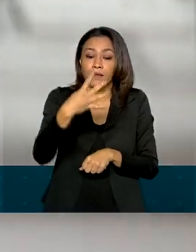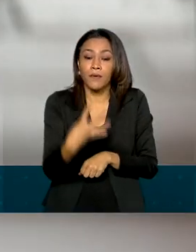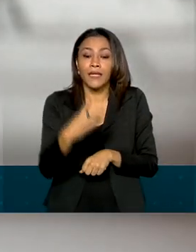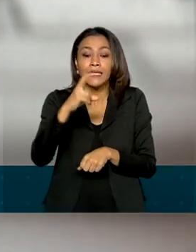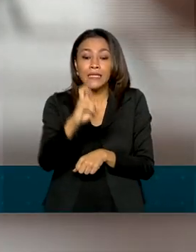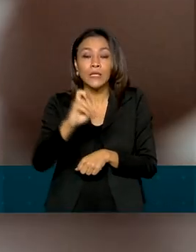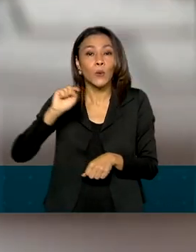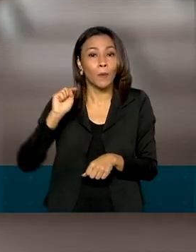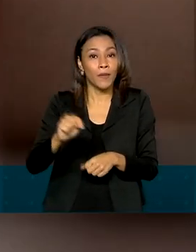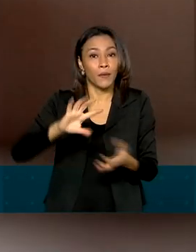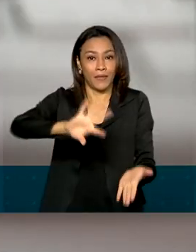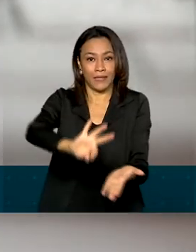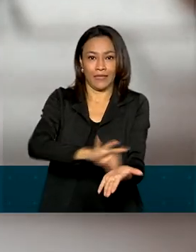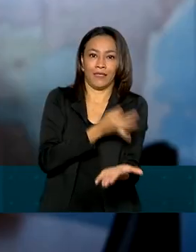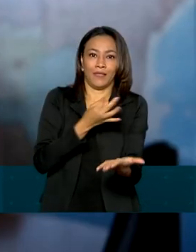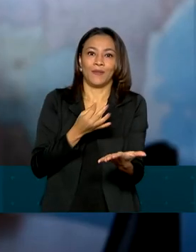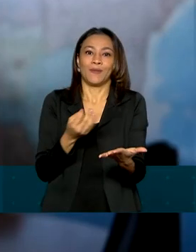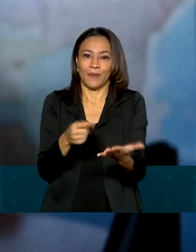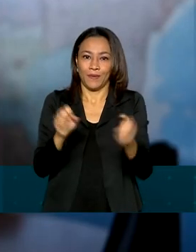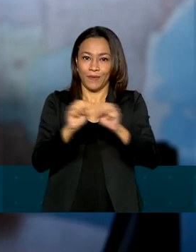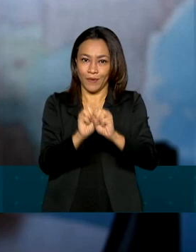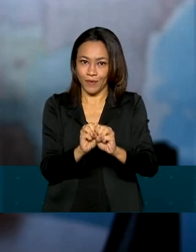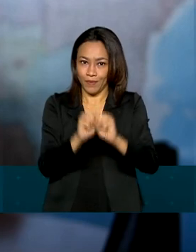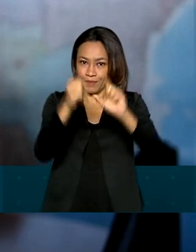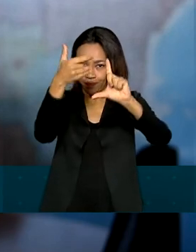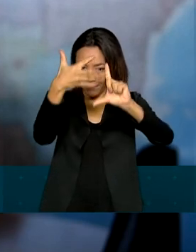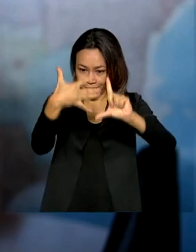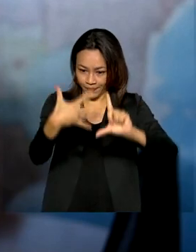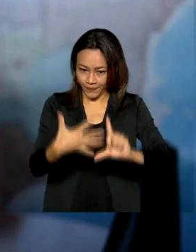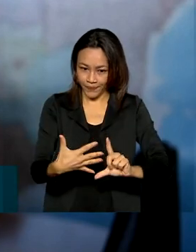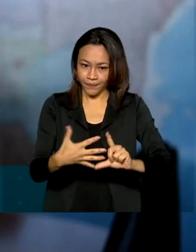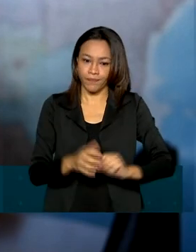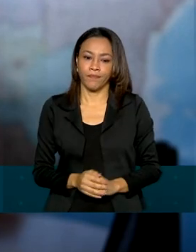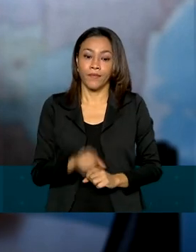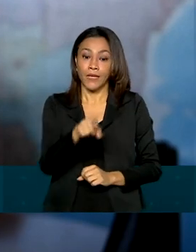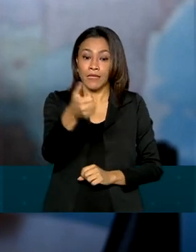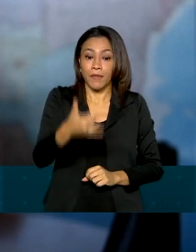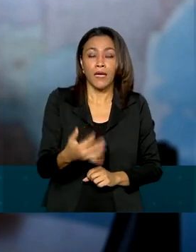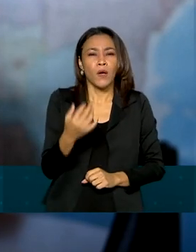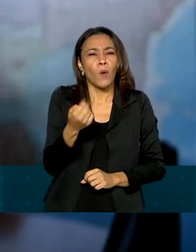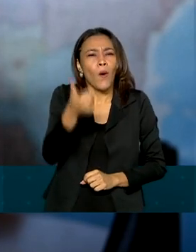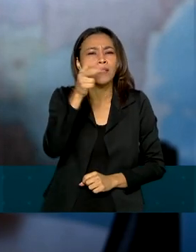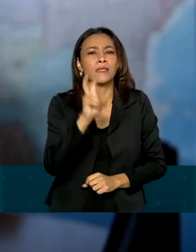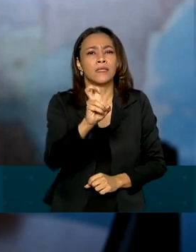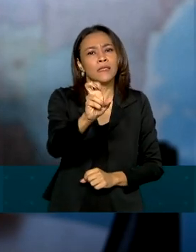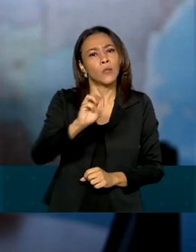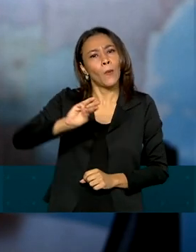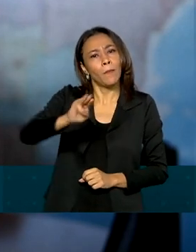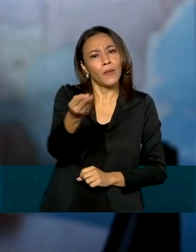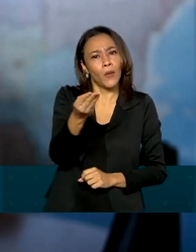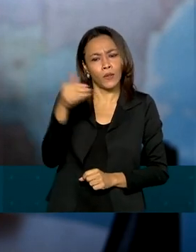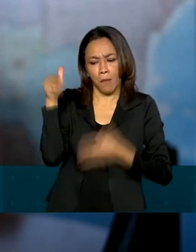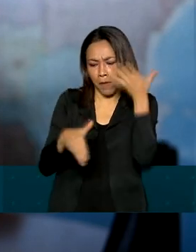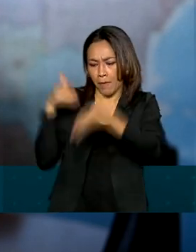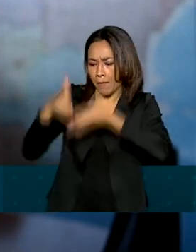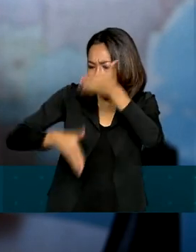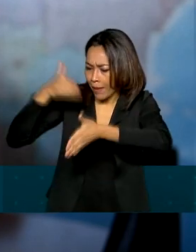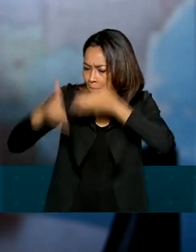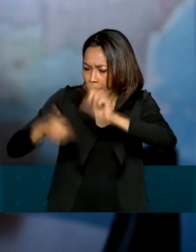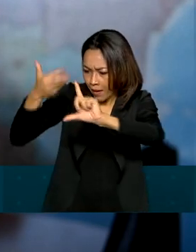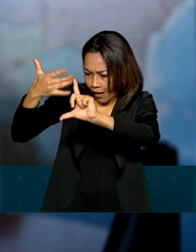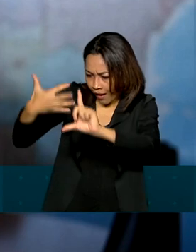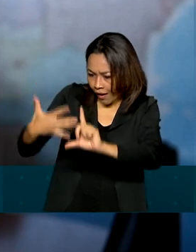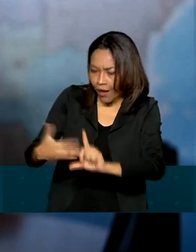mil inscritos na plataforma. São quase 5 milhões de acessos a esse curso. Isso significa que